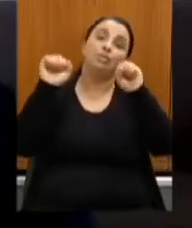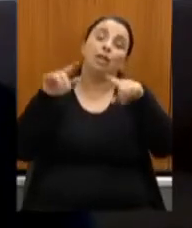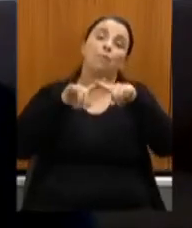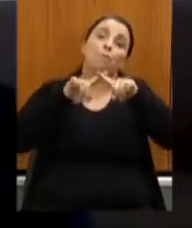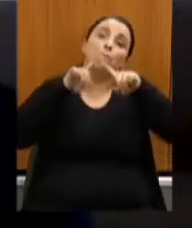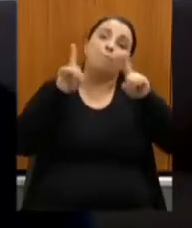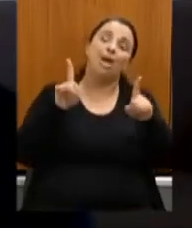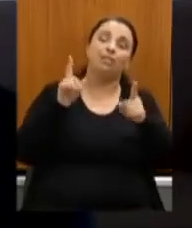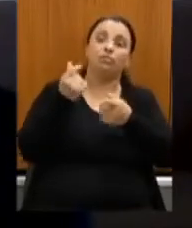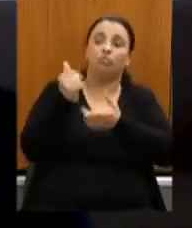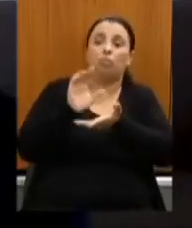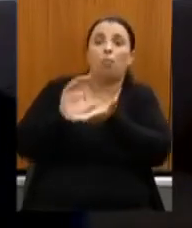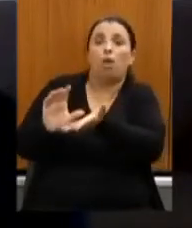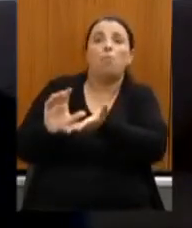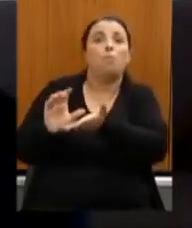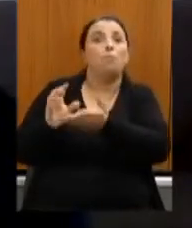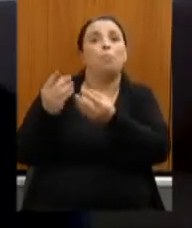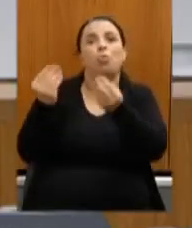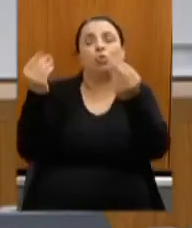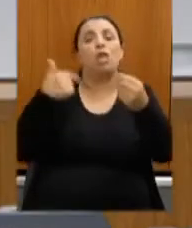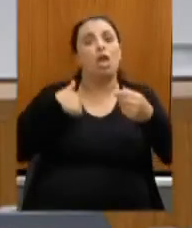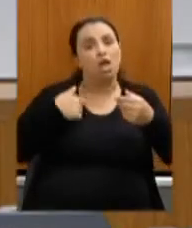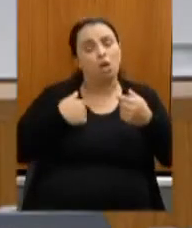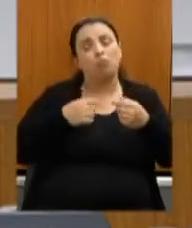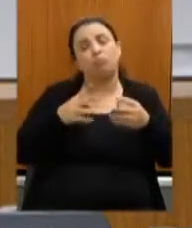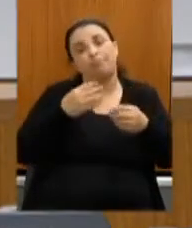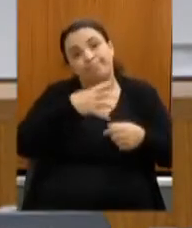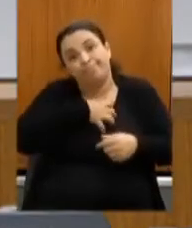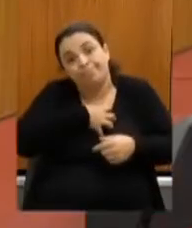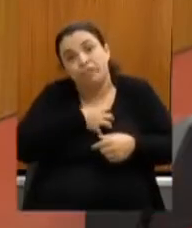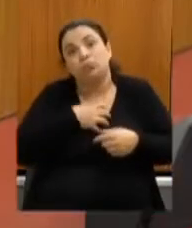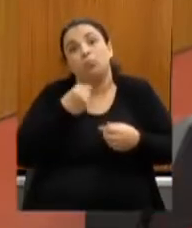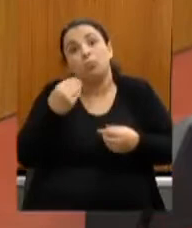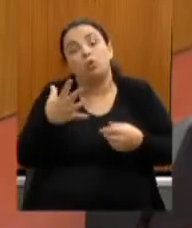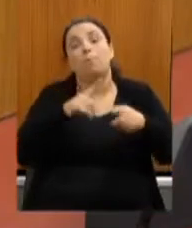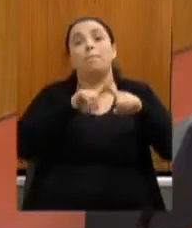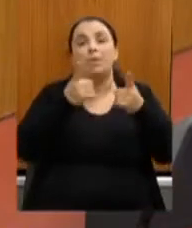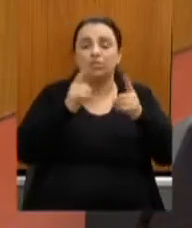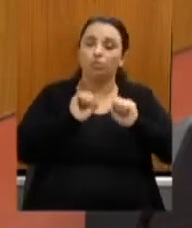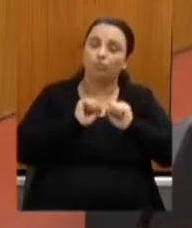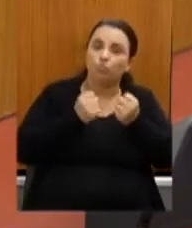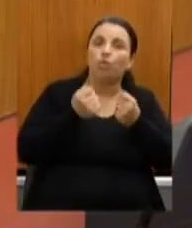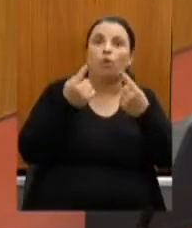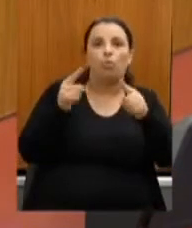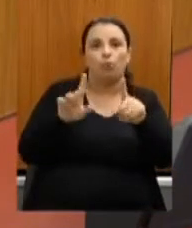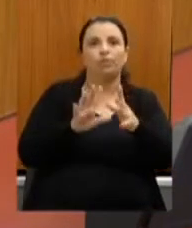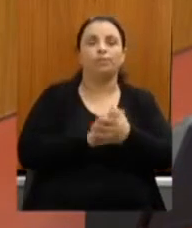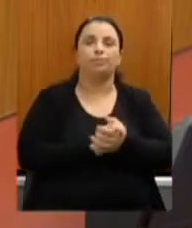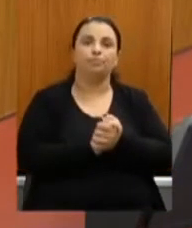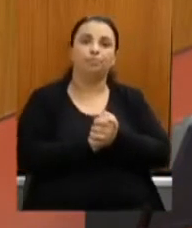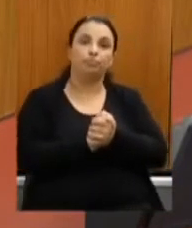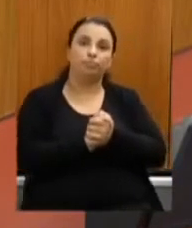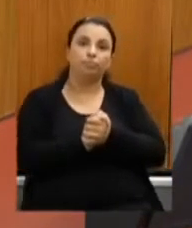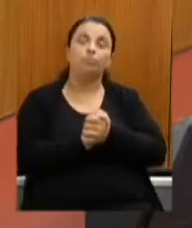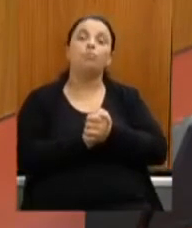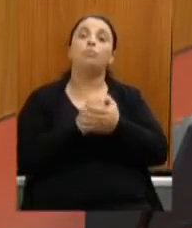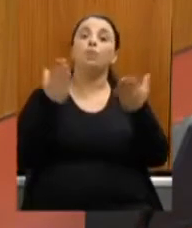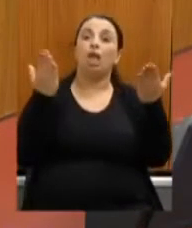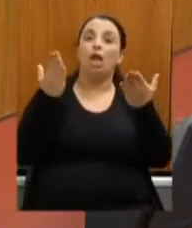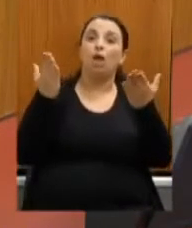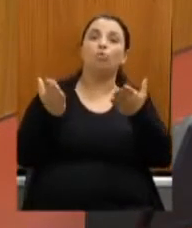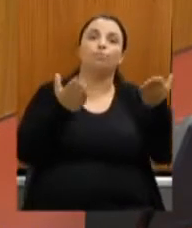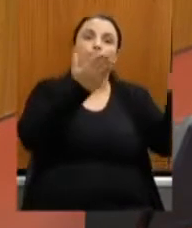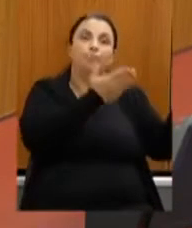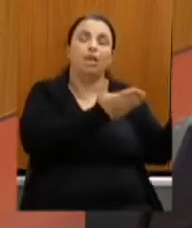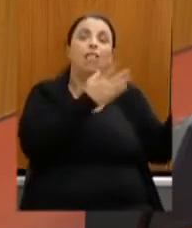de lutar para que isso mude muito obrigado deputado virgílio Guimarães passo a palavra agora ao deputado Carlos